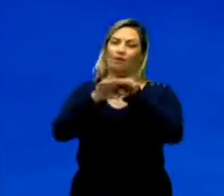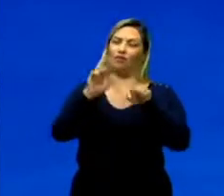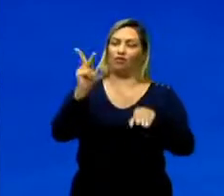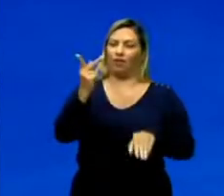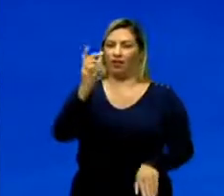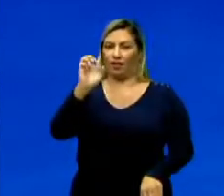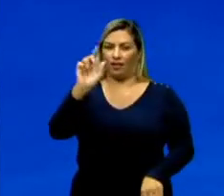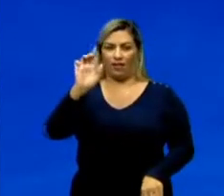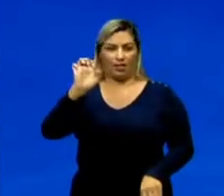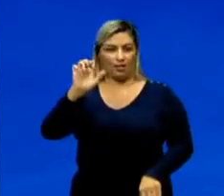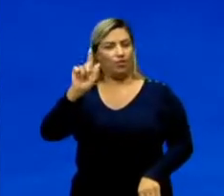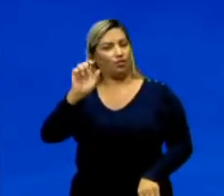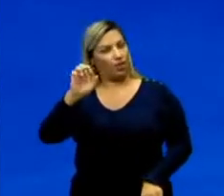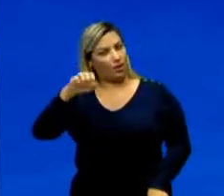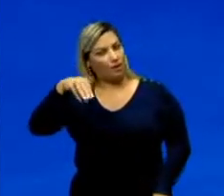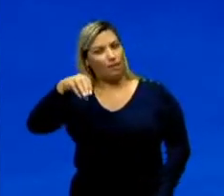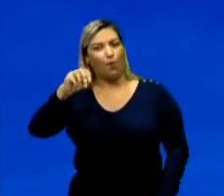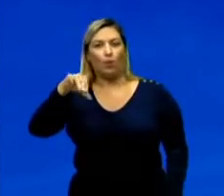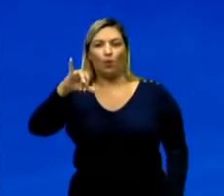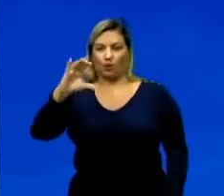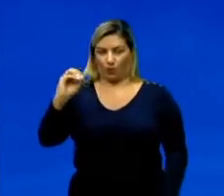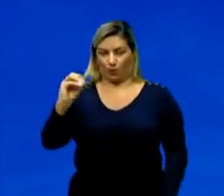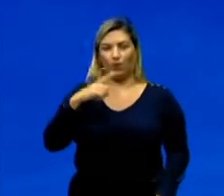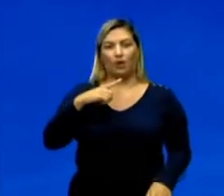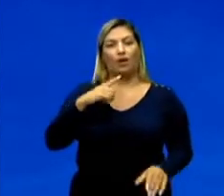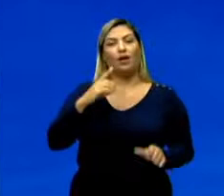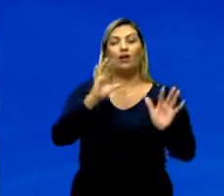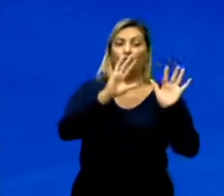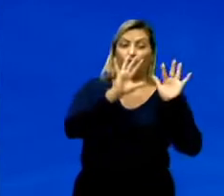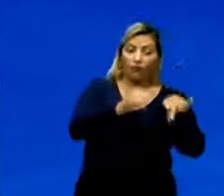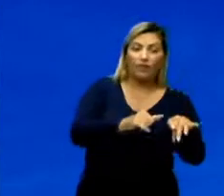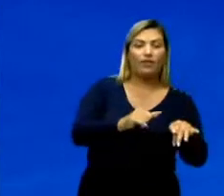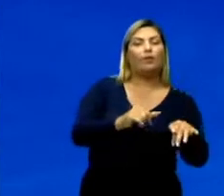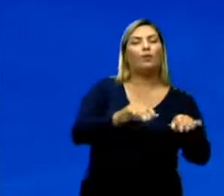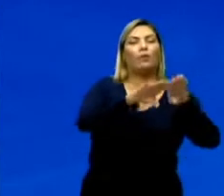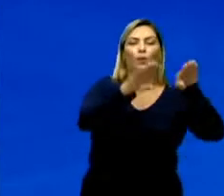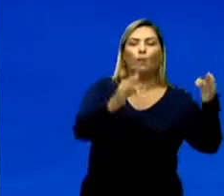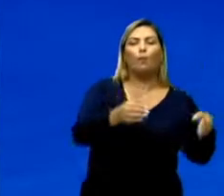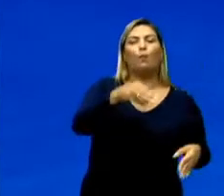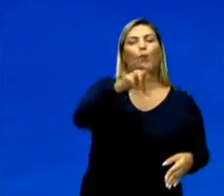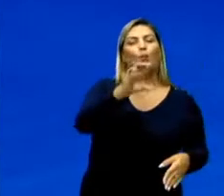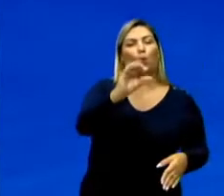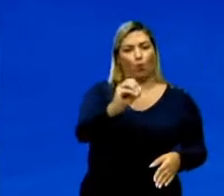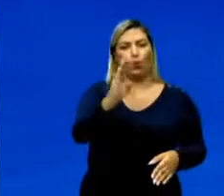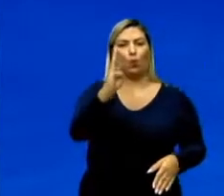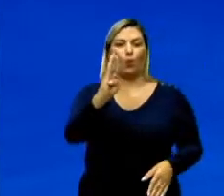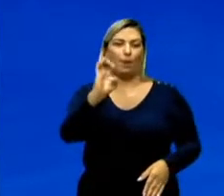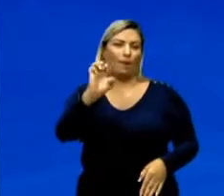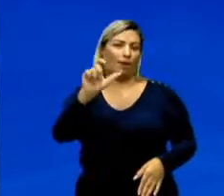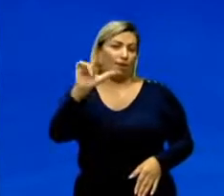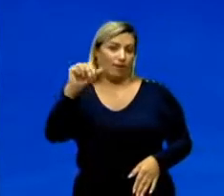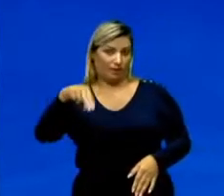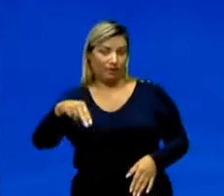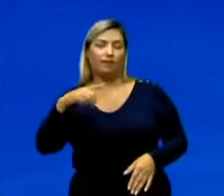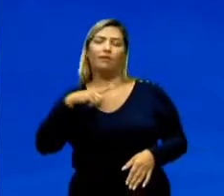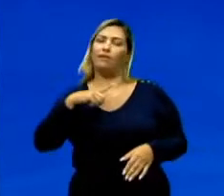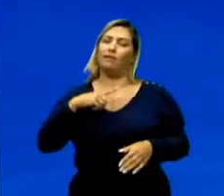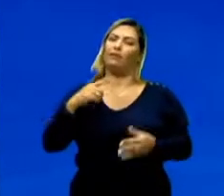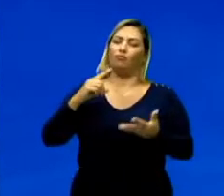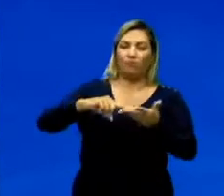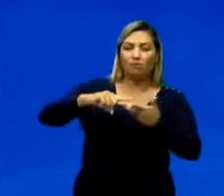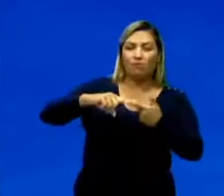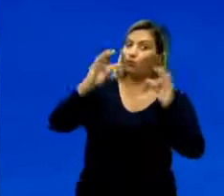capitalismo se tornou, após a queda do muro de Berlim, é que marca a globalização. Hoje, ela está em todos os nossos